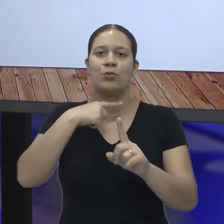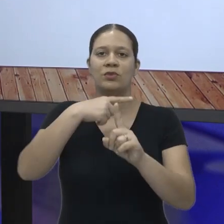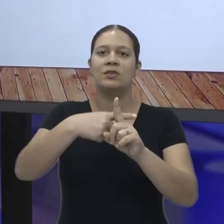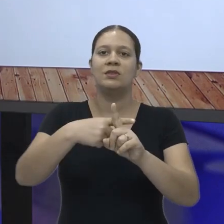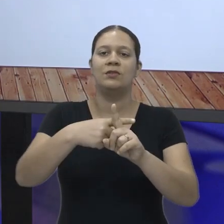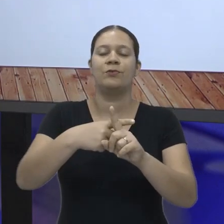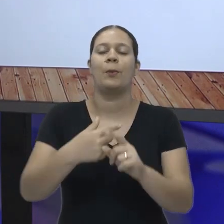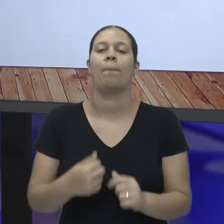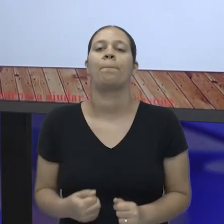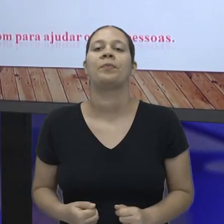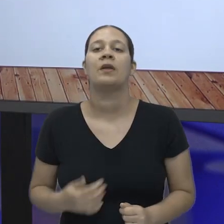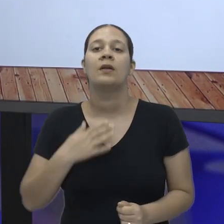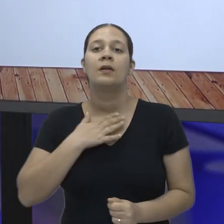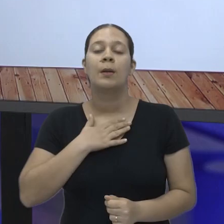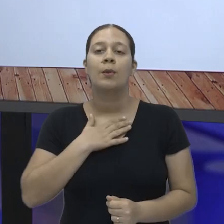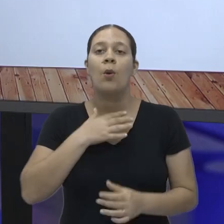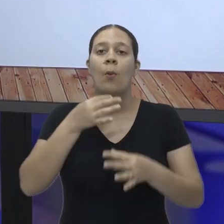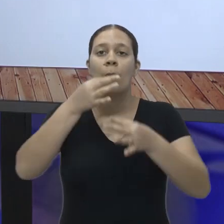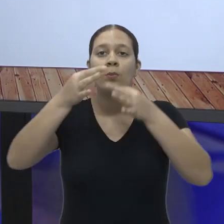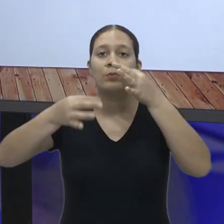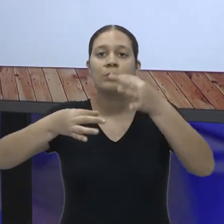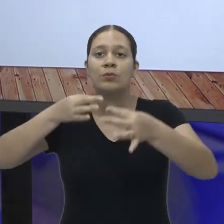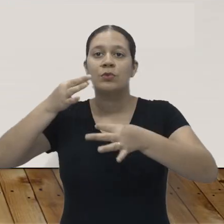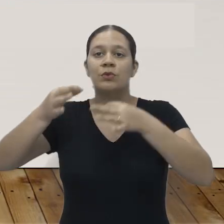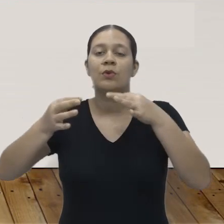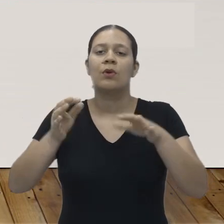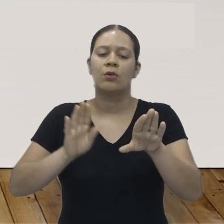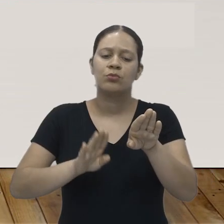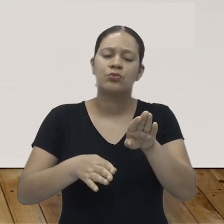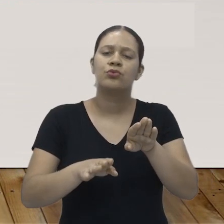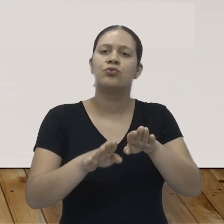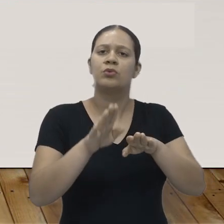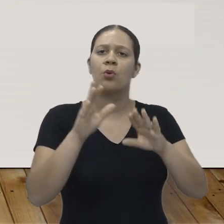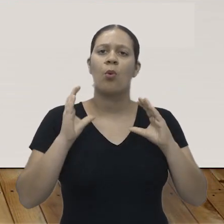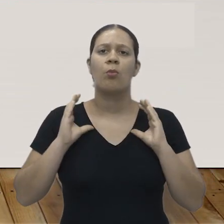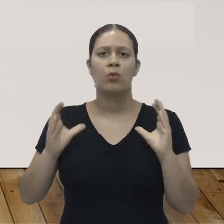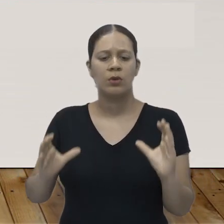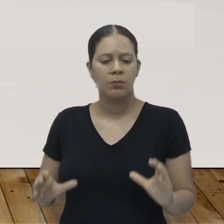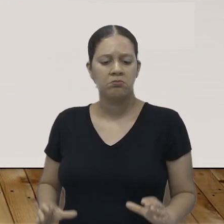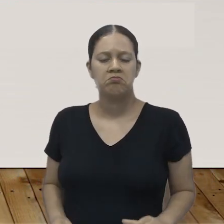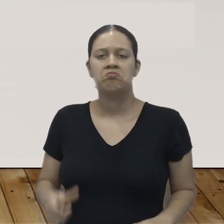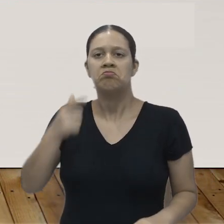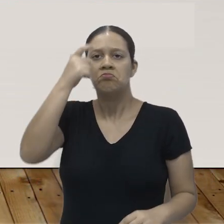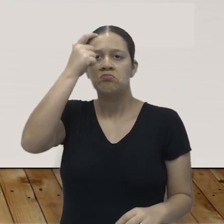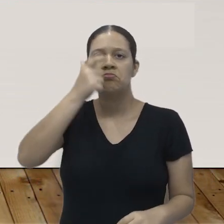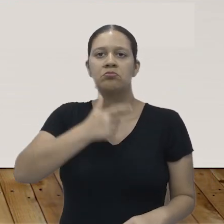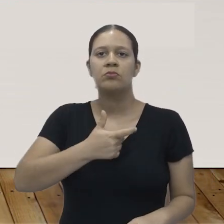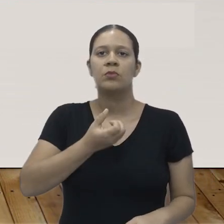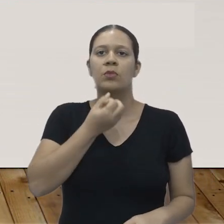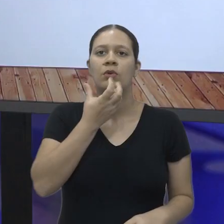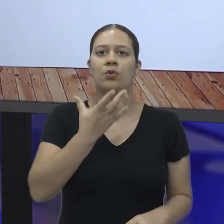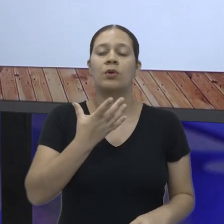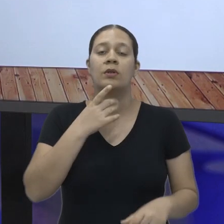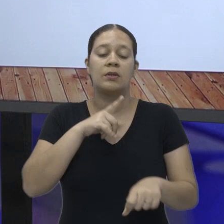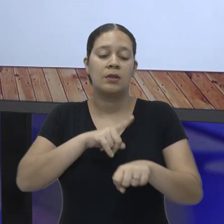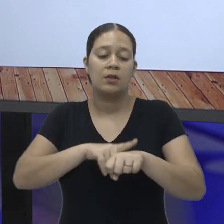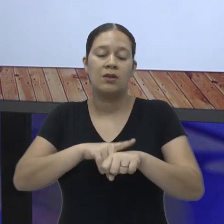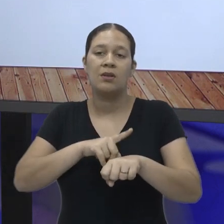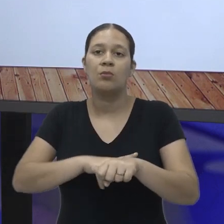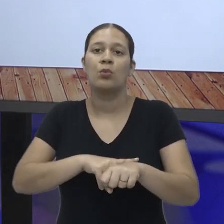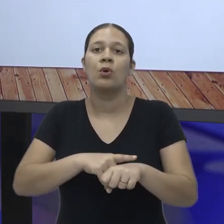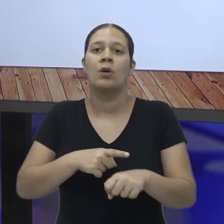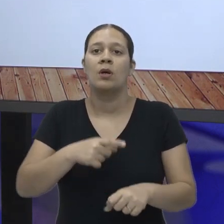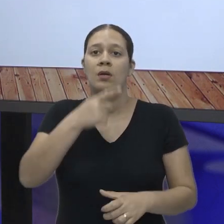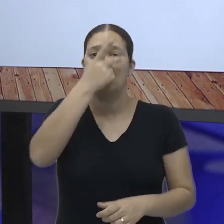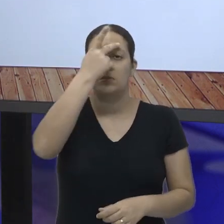e de forma positiva. Então, na minha opinião, a costureira, ela teve uma atitude muito generosa, porque nesse tempo